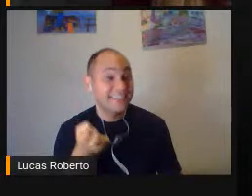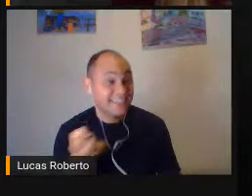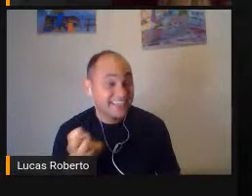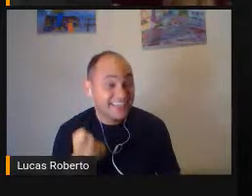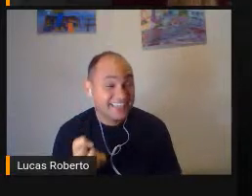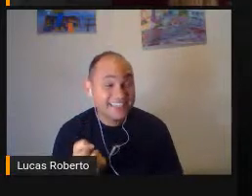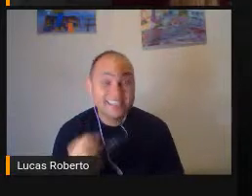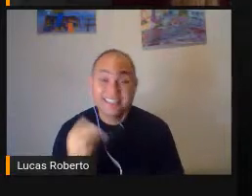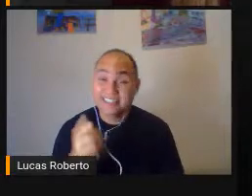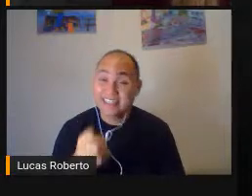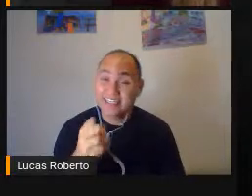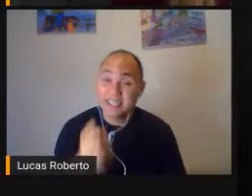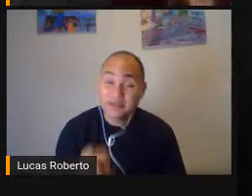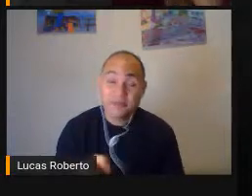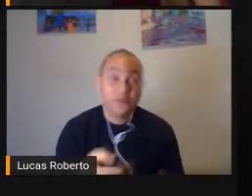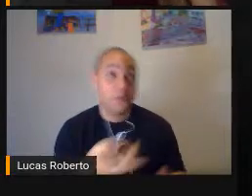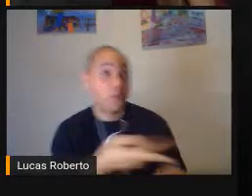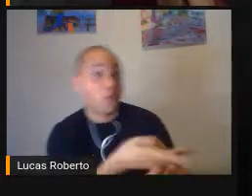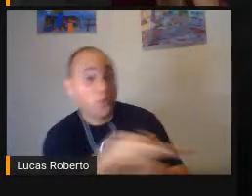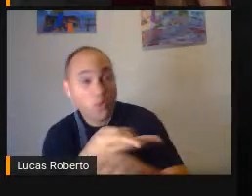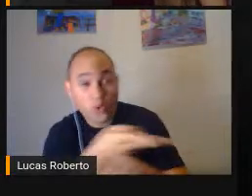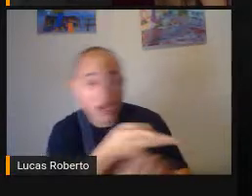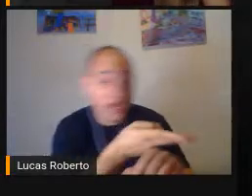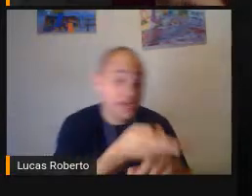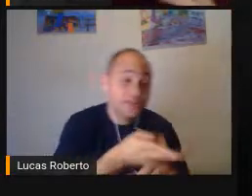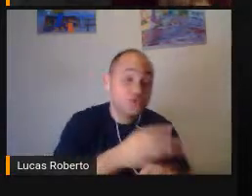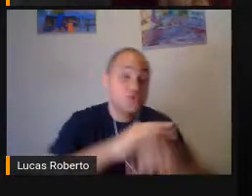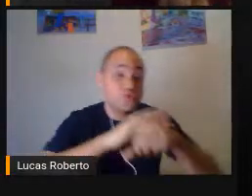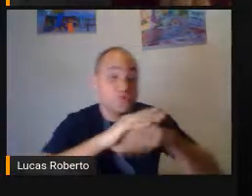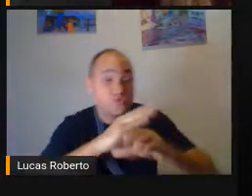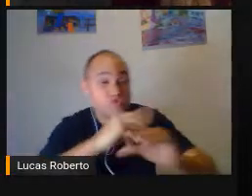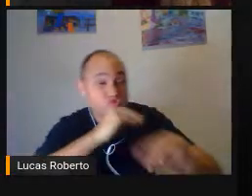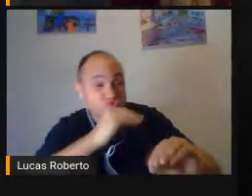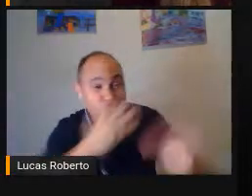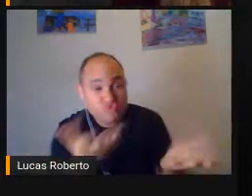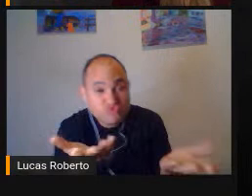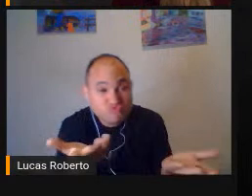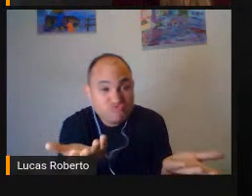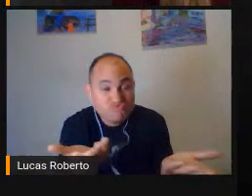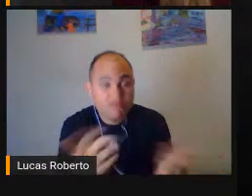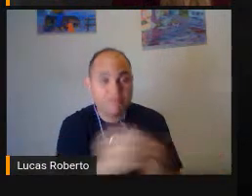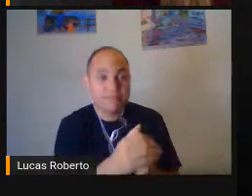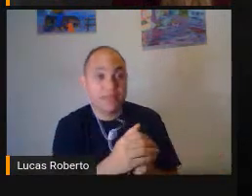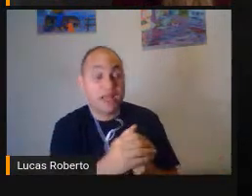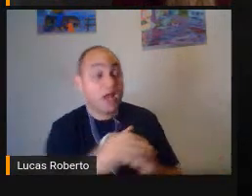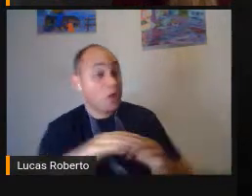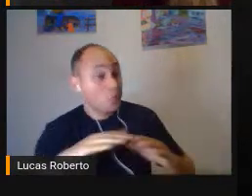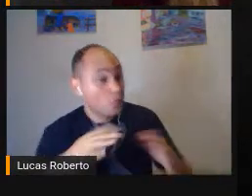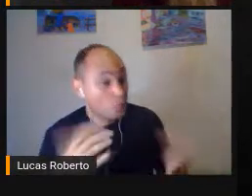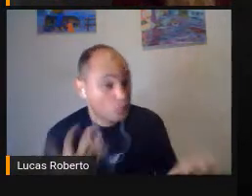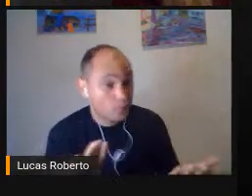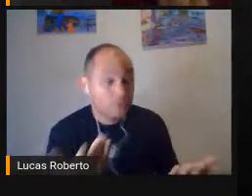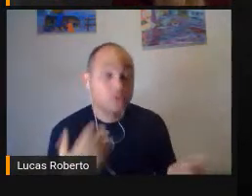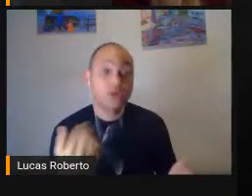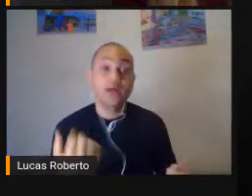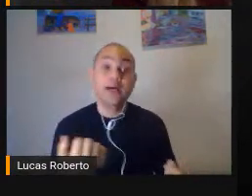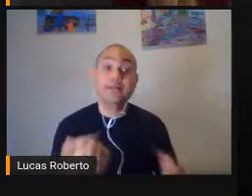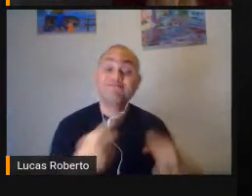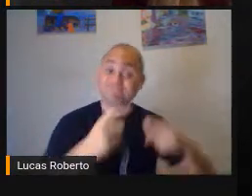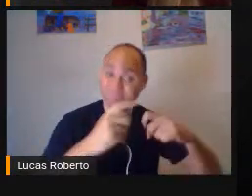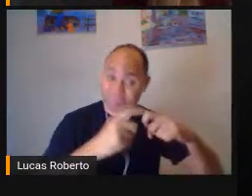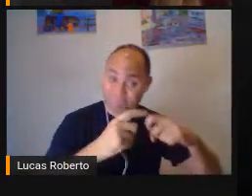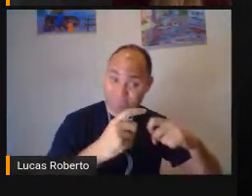seus filhos Indo para outros estados Sempre procurando uma cura Quando na verdade A medicina ainda evoluiu muito